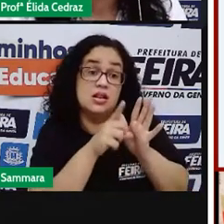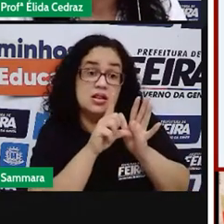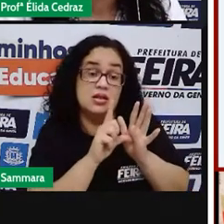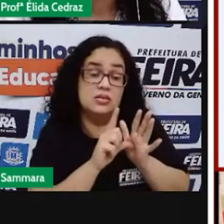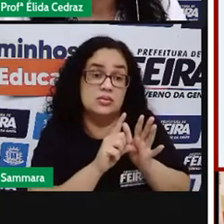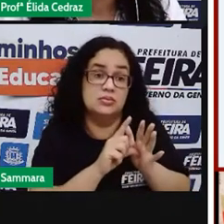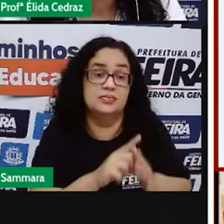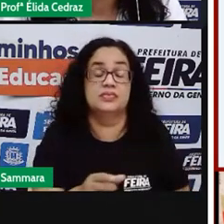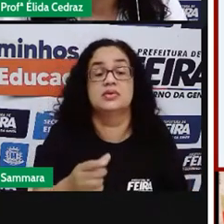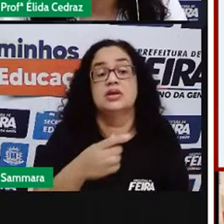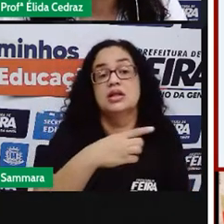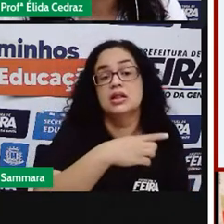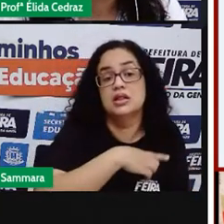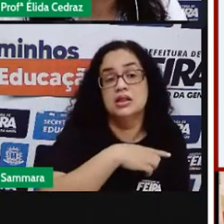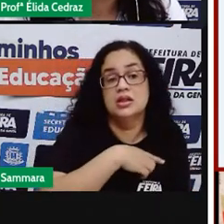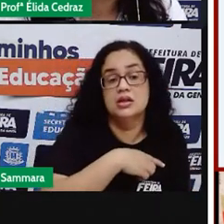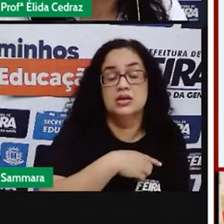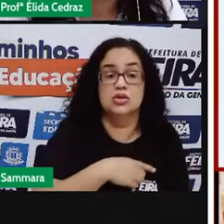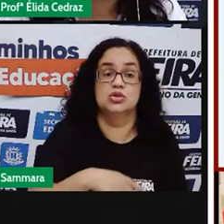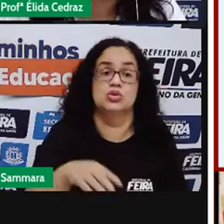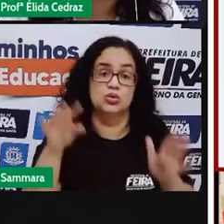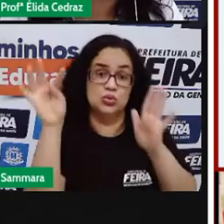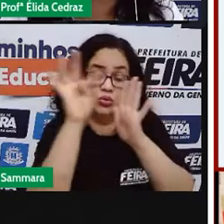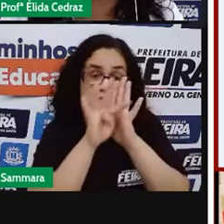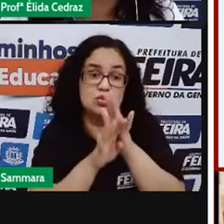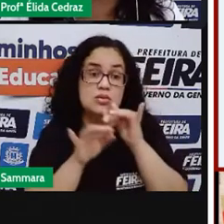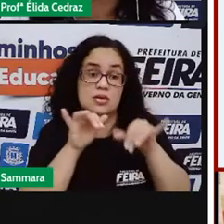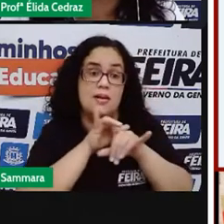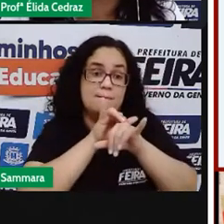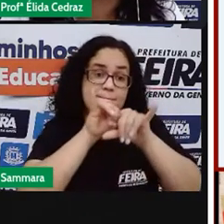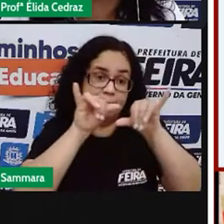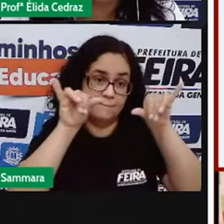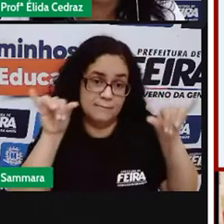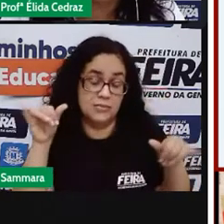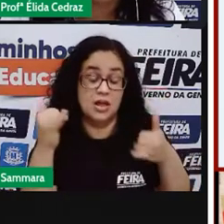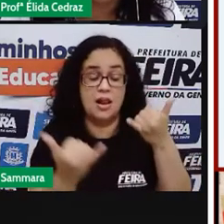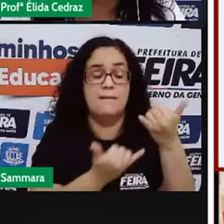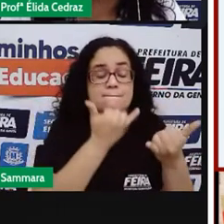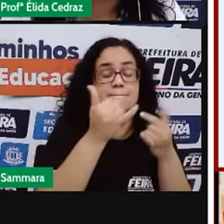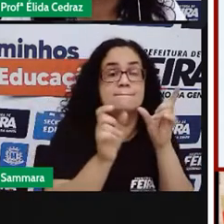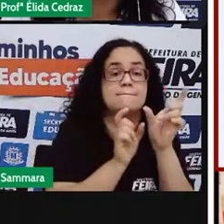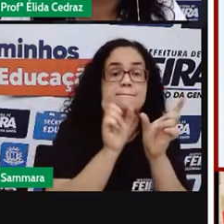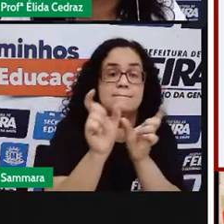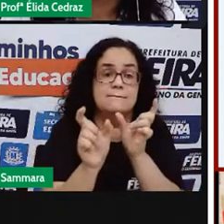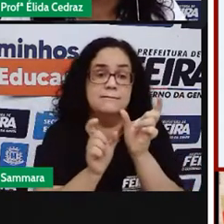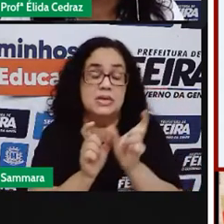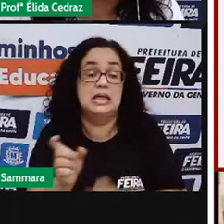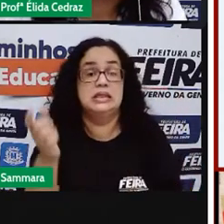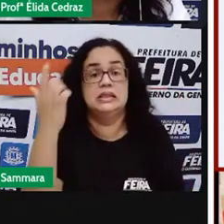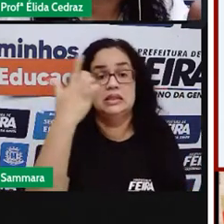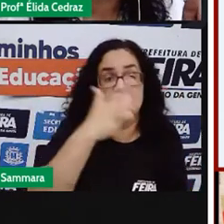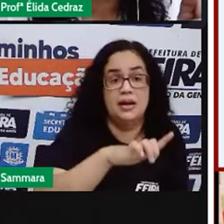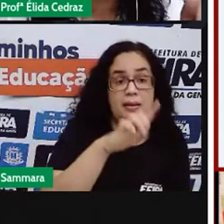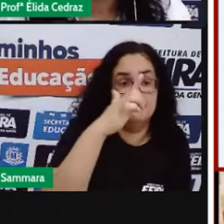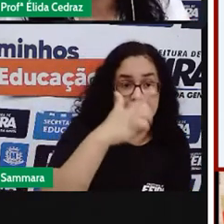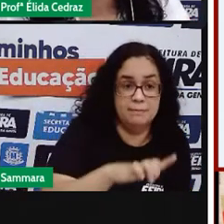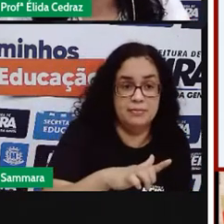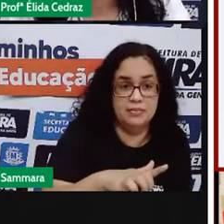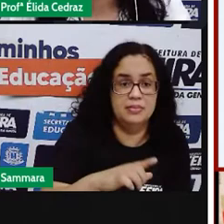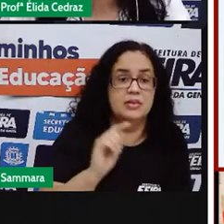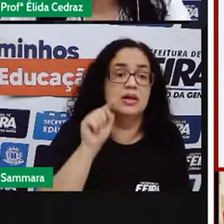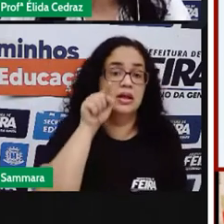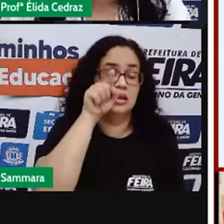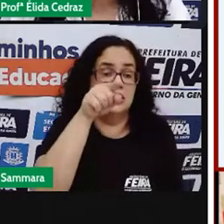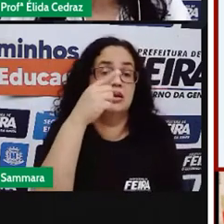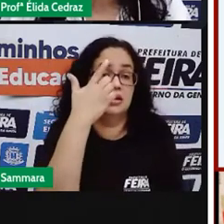sobre as coisas que tinha na estrutura do texto publicitário, a Pá falou sobre o jogo de palavras. Tinha repetições. É